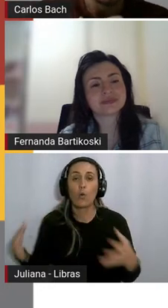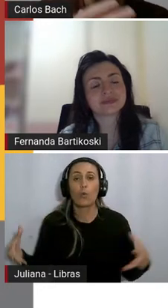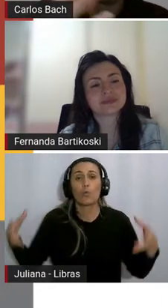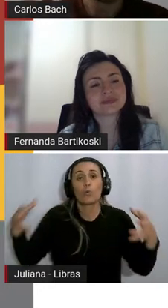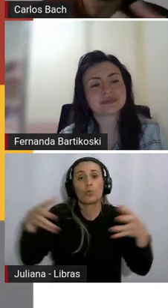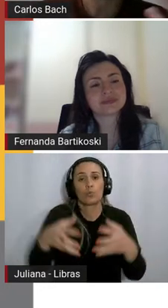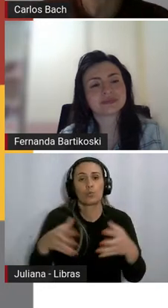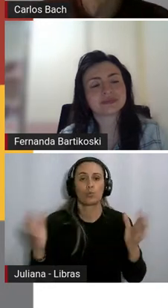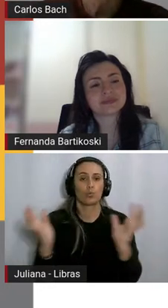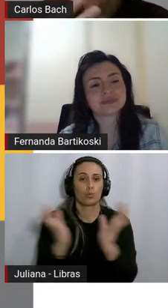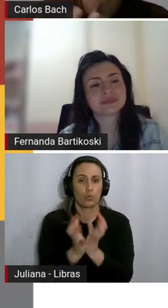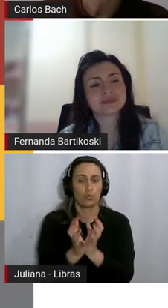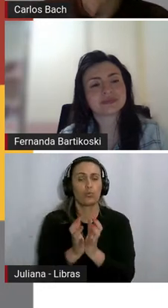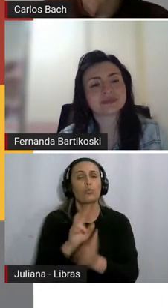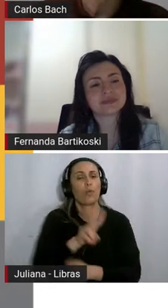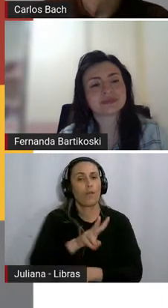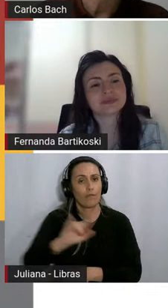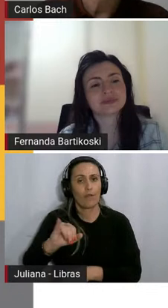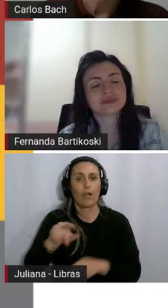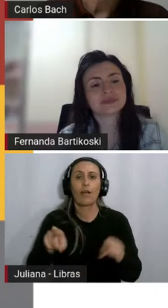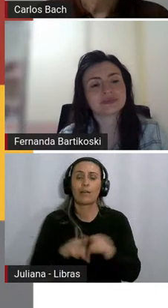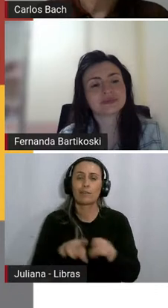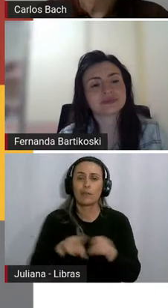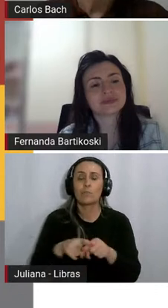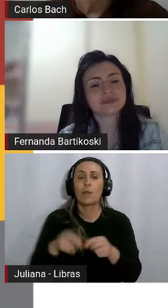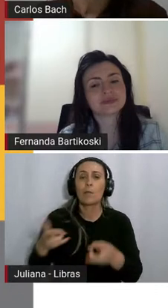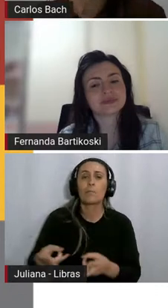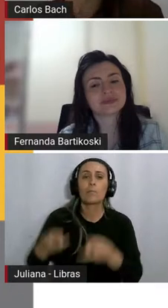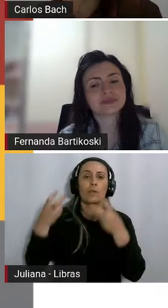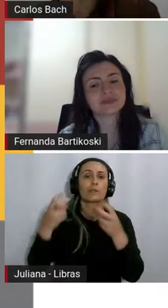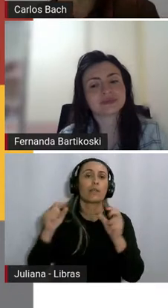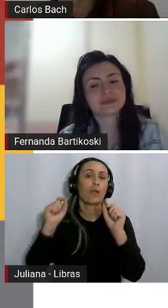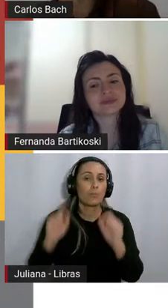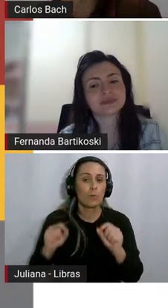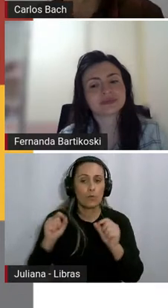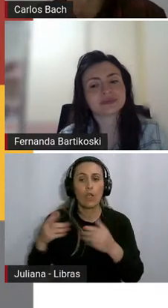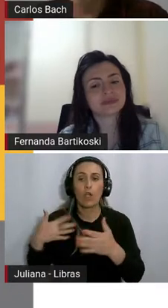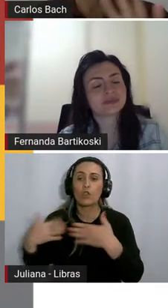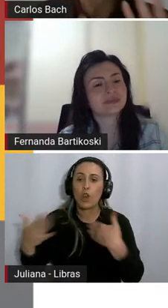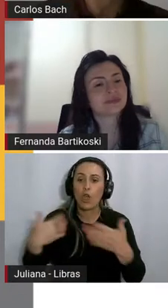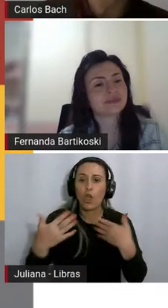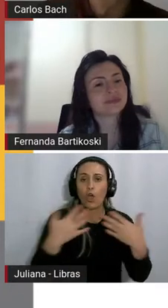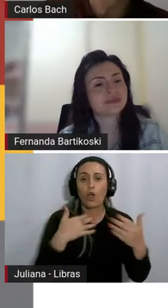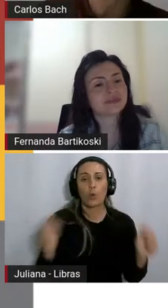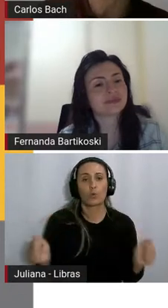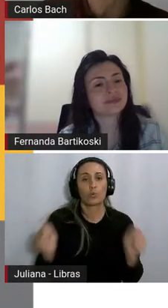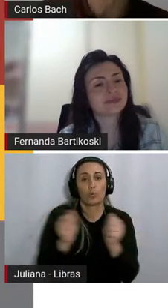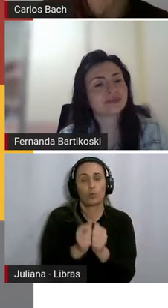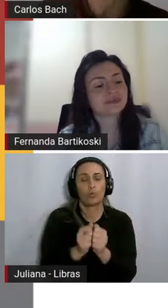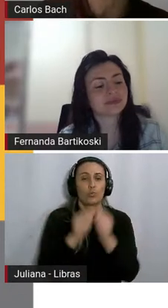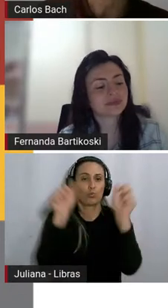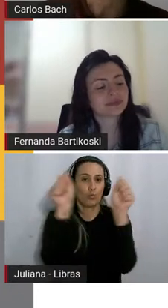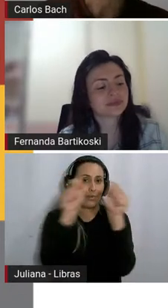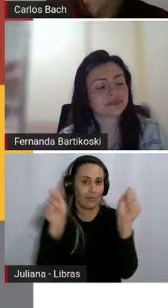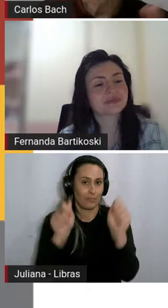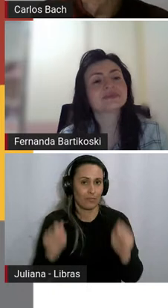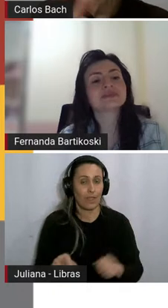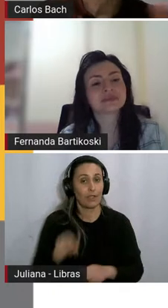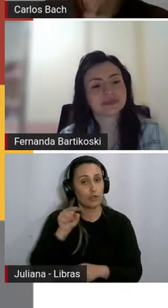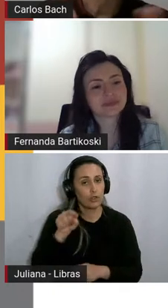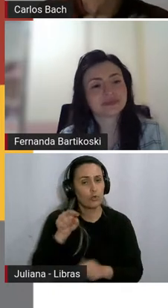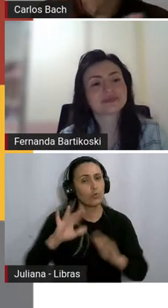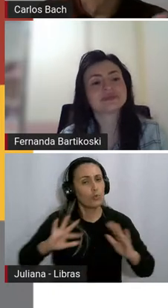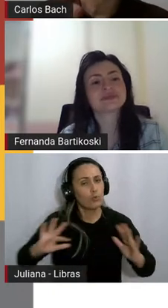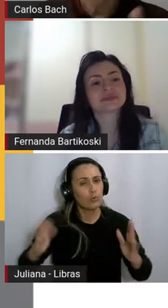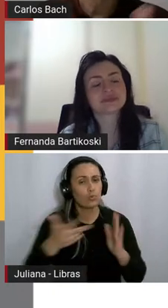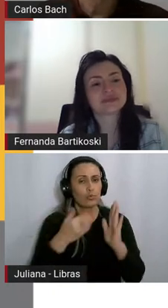eles também vão compartilhar o que eles perceberam assim como fizeram com as imagens então está tudo lá no roteiro né Fernando a